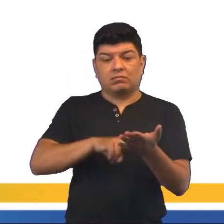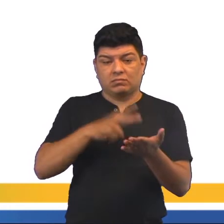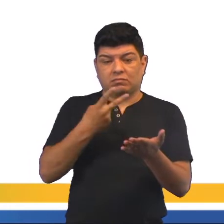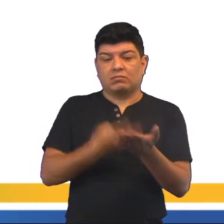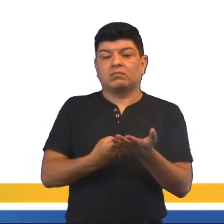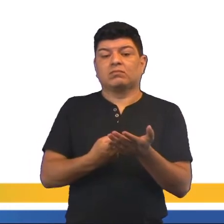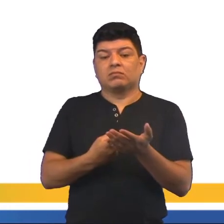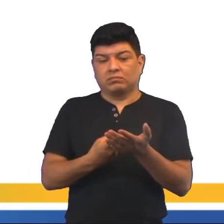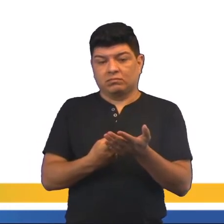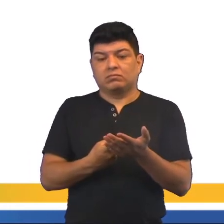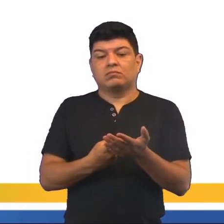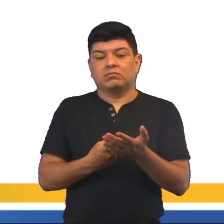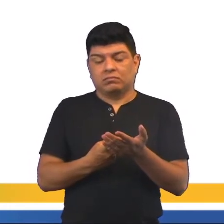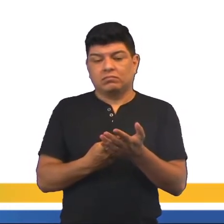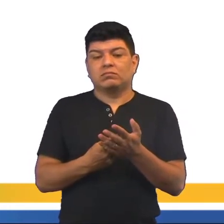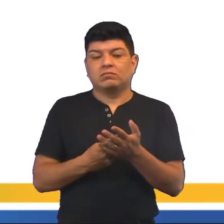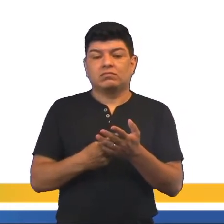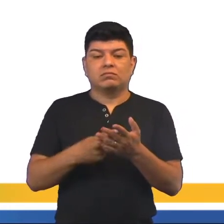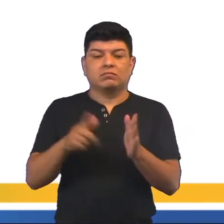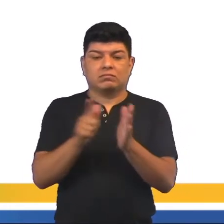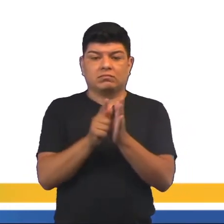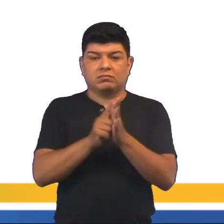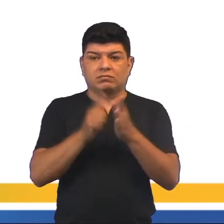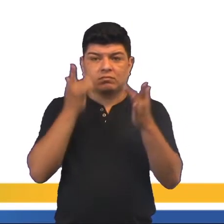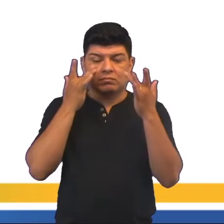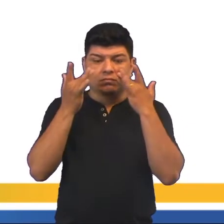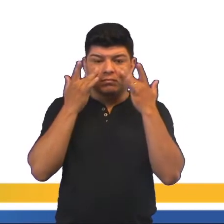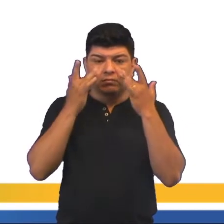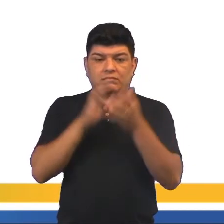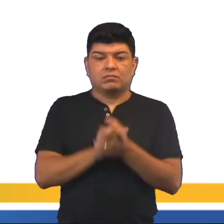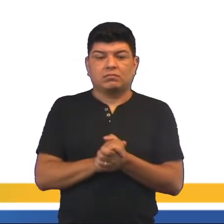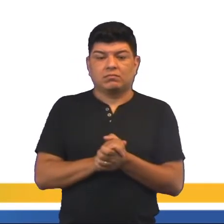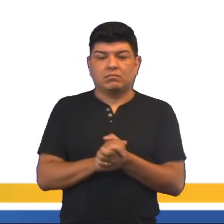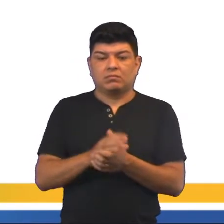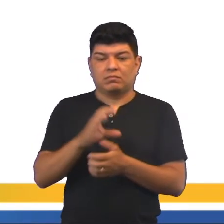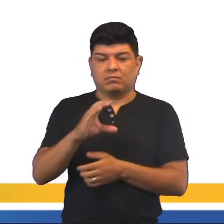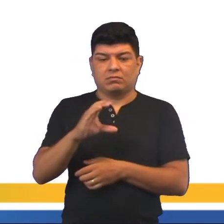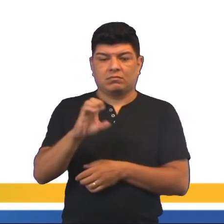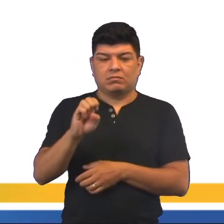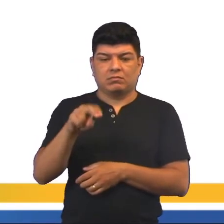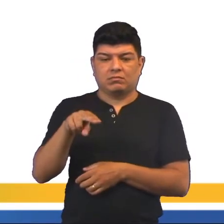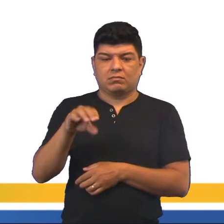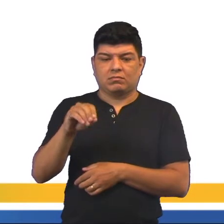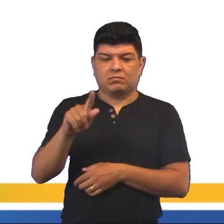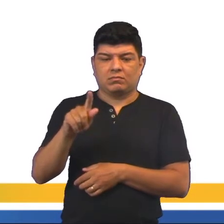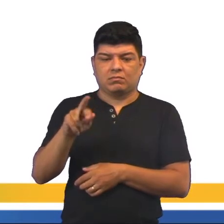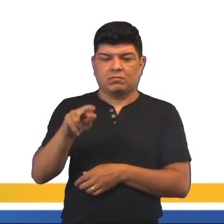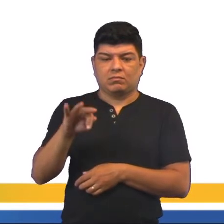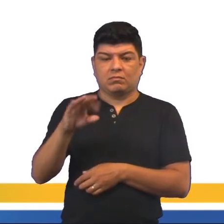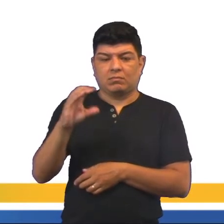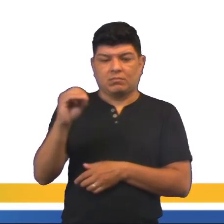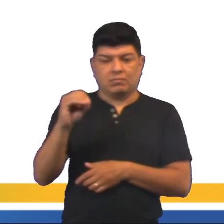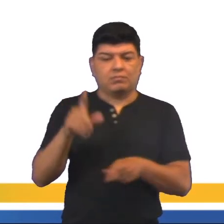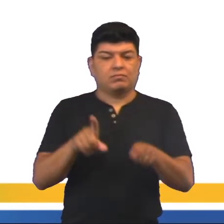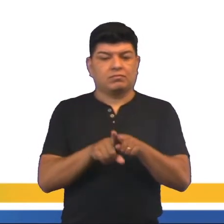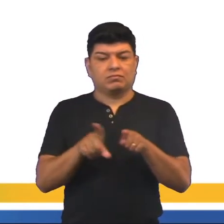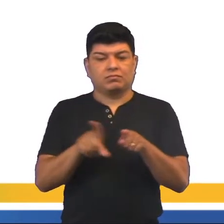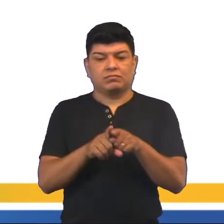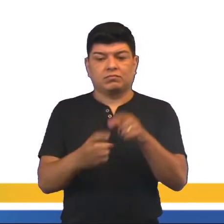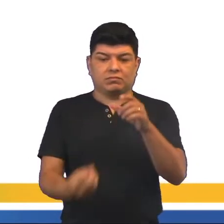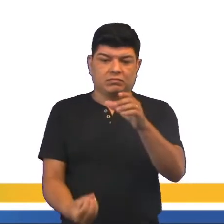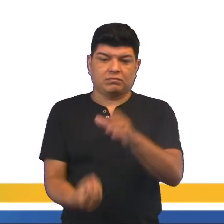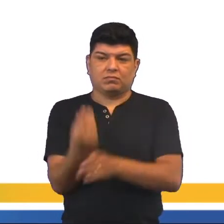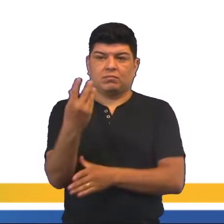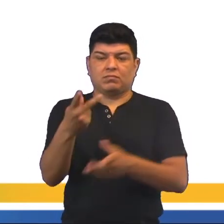personagem. Então, aí é o papel do ator. O cenógrafo, também chamado de cenarista, né? É aquele que